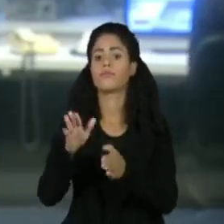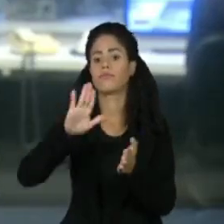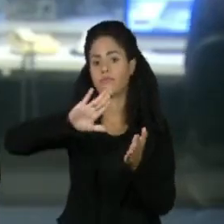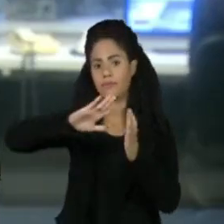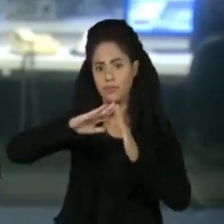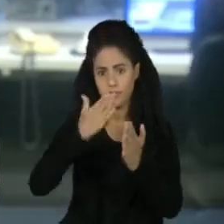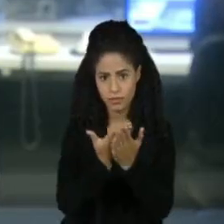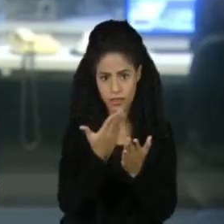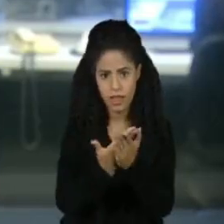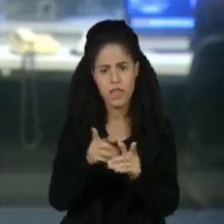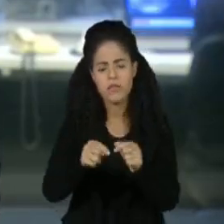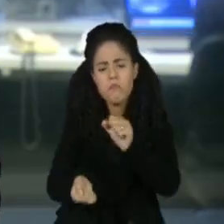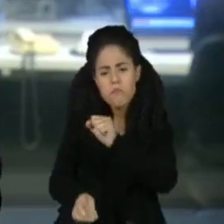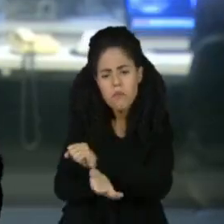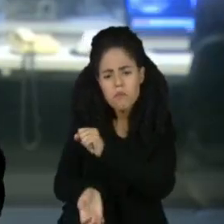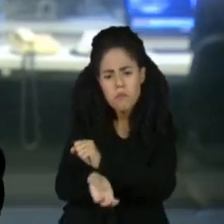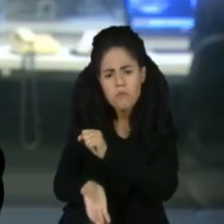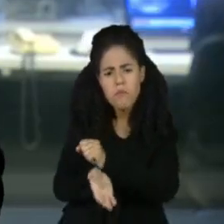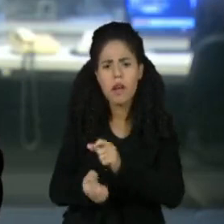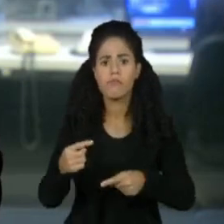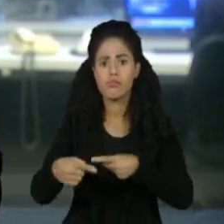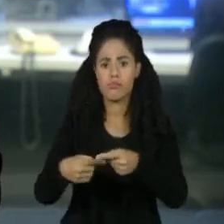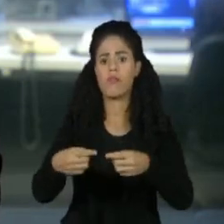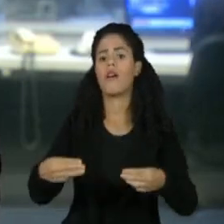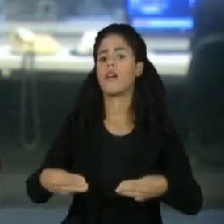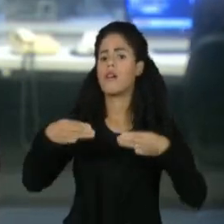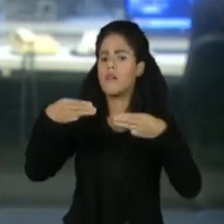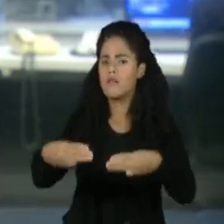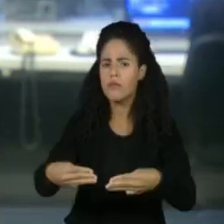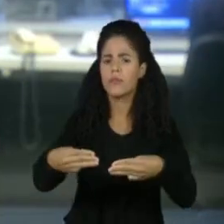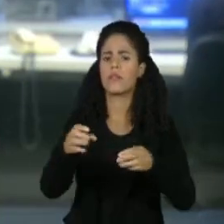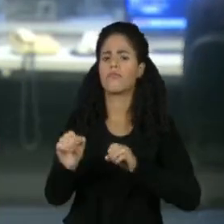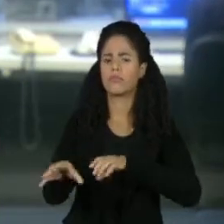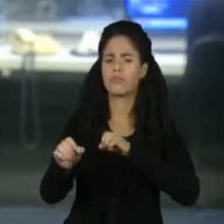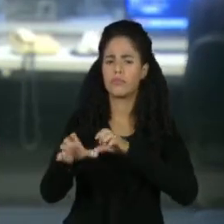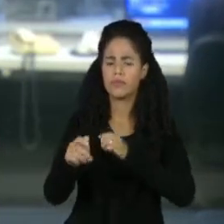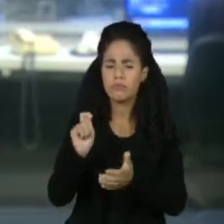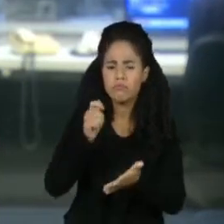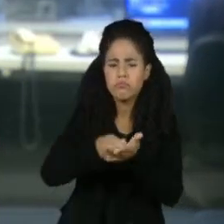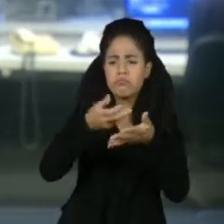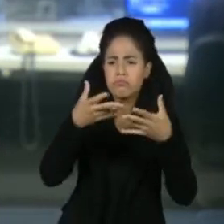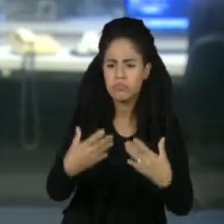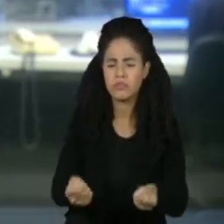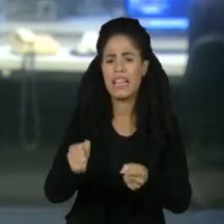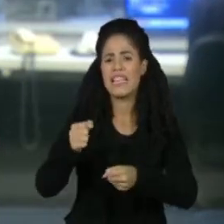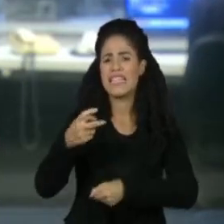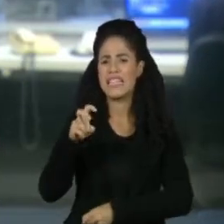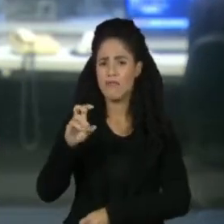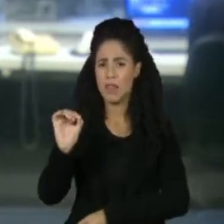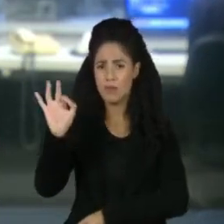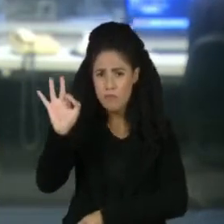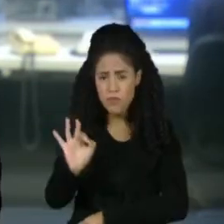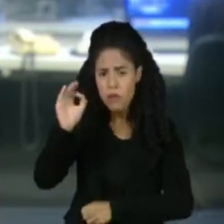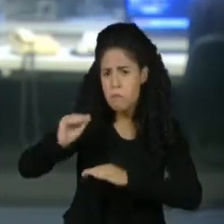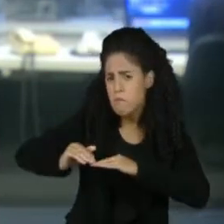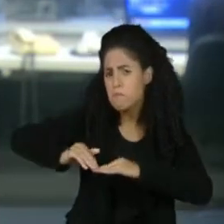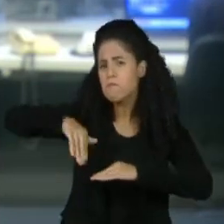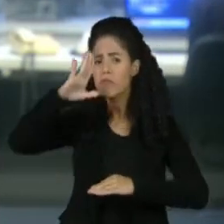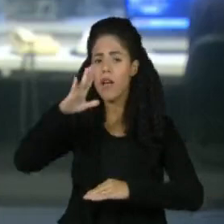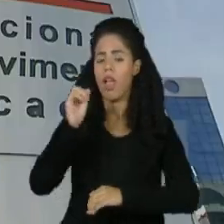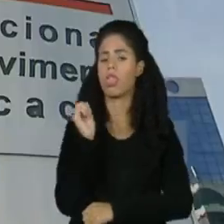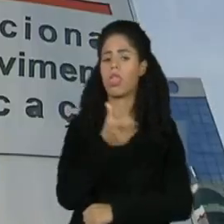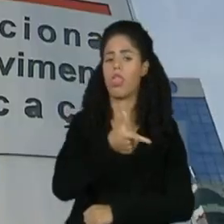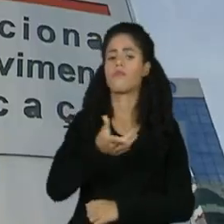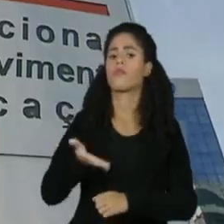suspeita de superfaturamento, uma vez que o Ministério da Educação aceitou pagar pelos ônibus mais de 50% acima do valor de